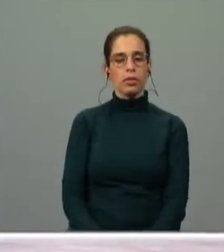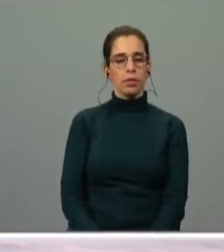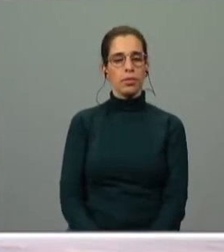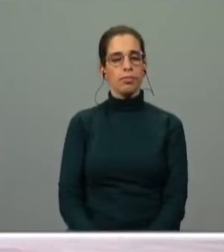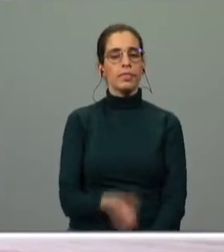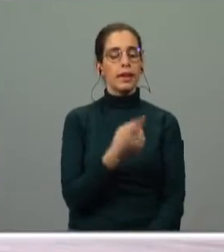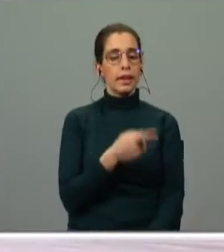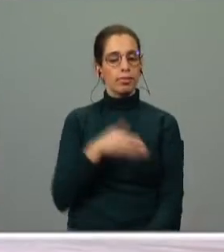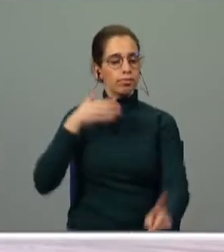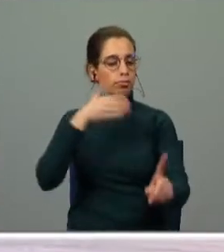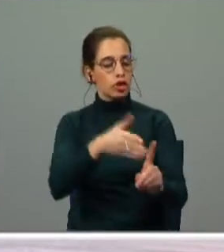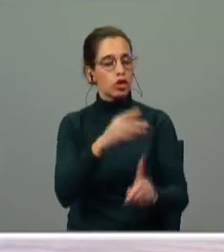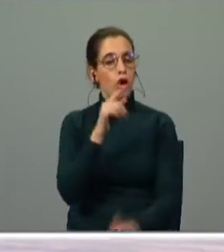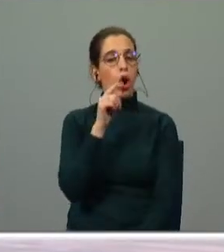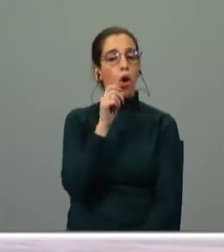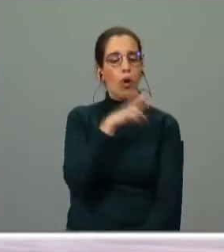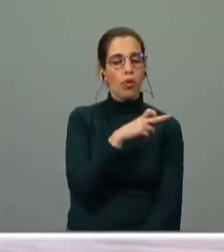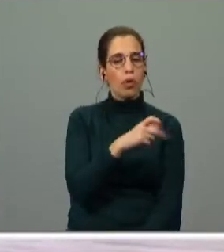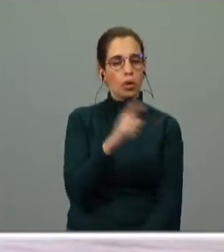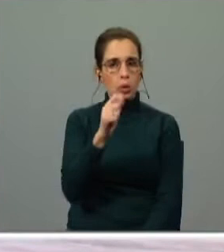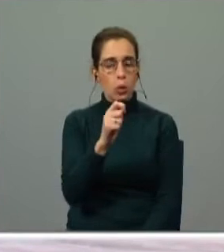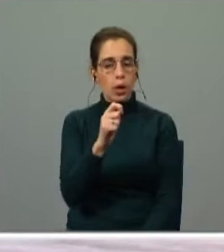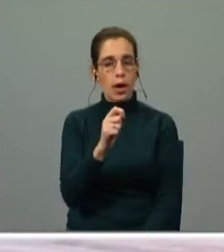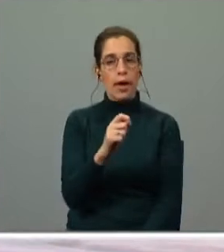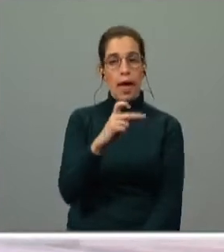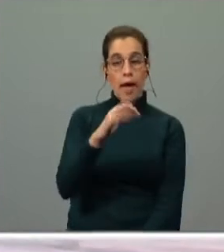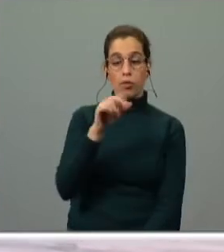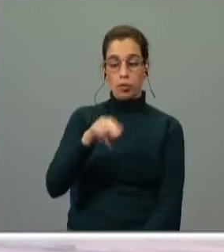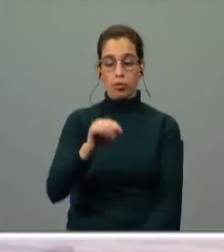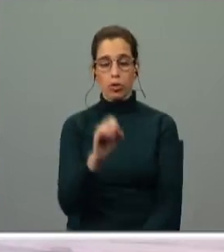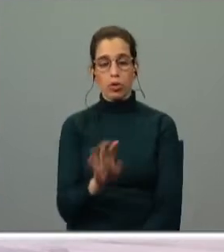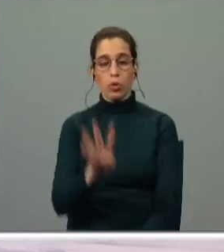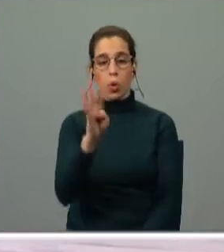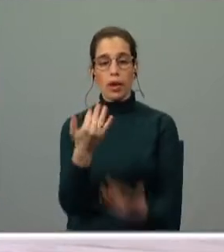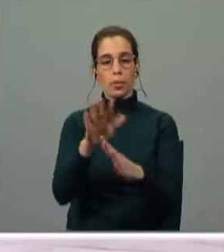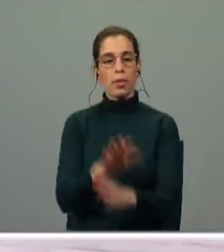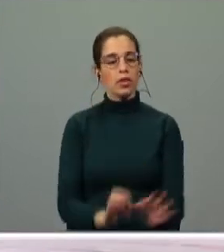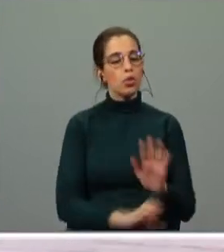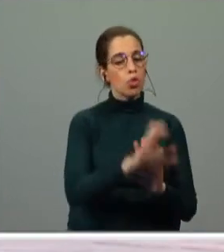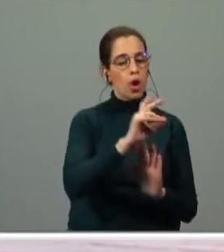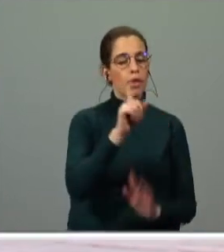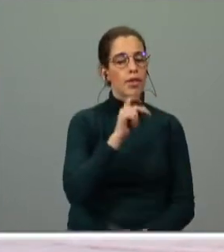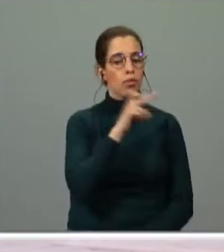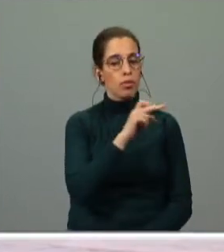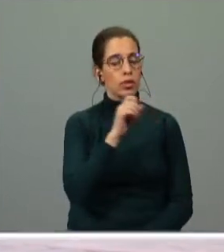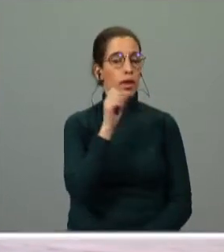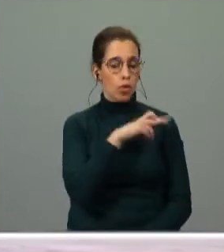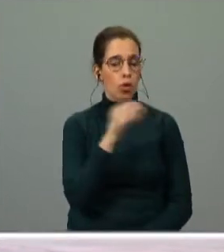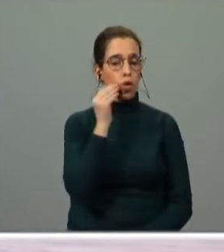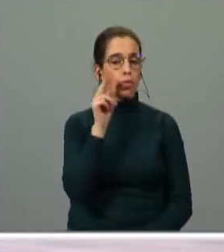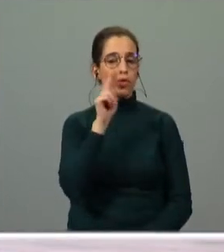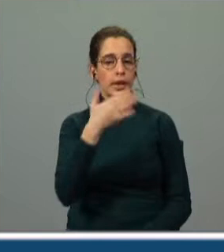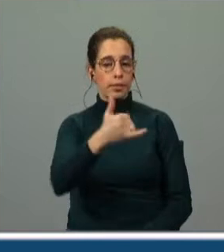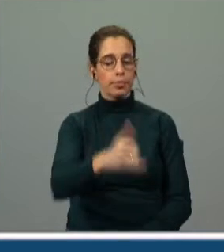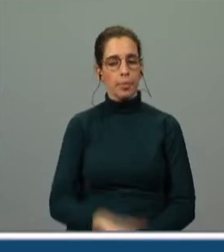Ela dirige-se ao avô cruel, dirige-se a Afonso IV, mas na sua condição de avô, como nós vamos ver a seguir. Então,